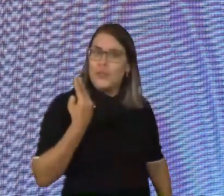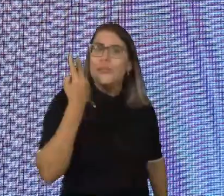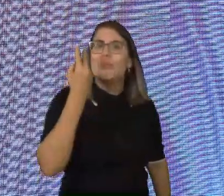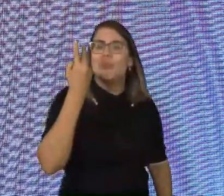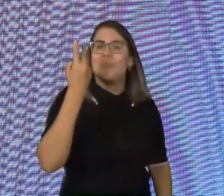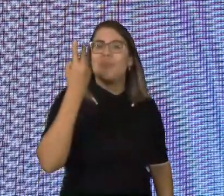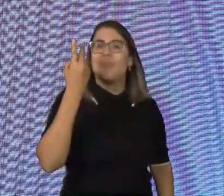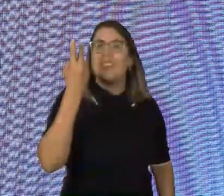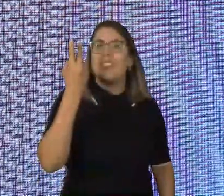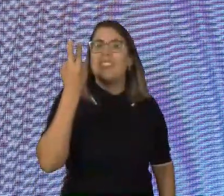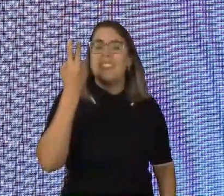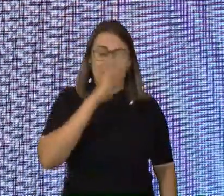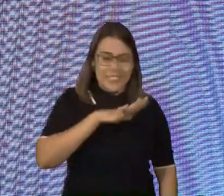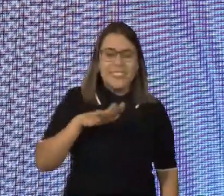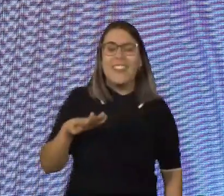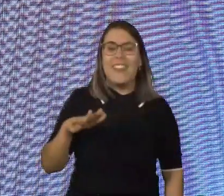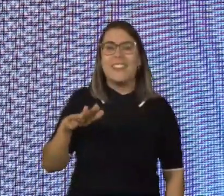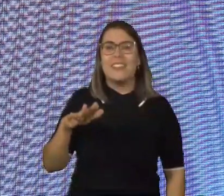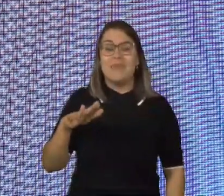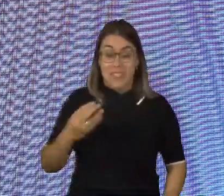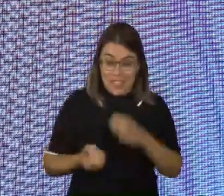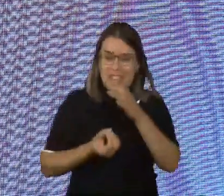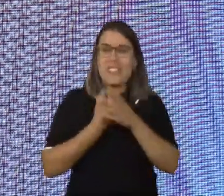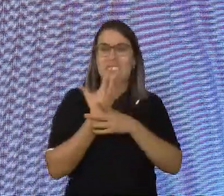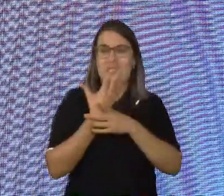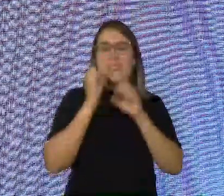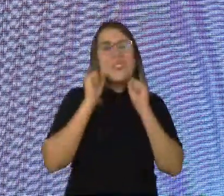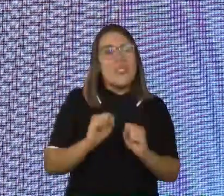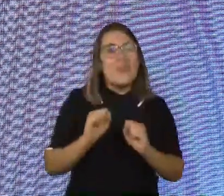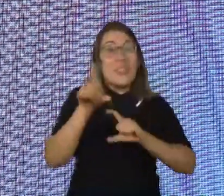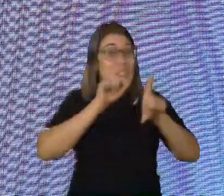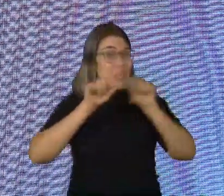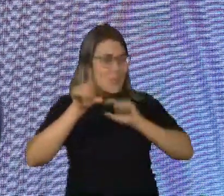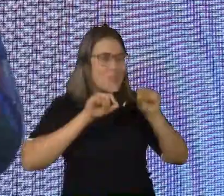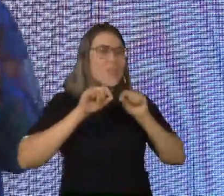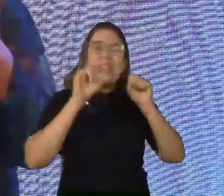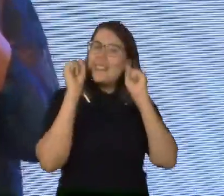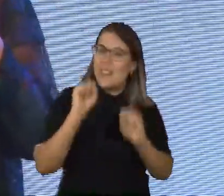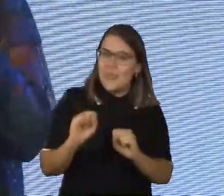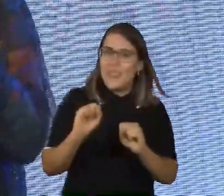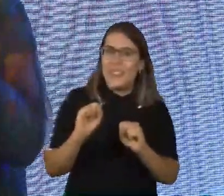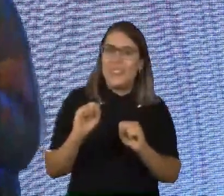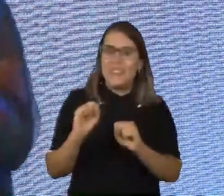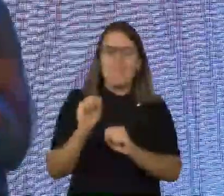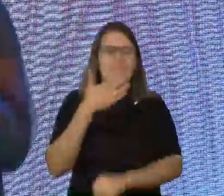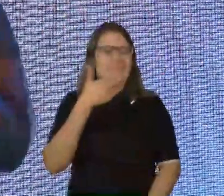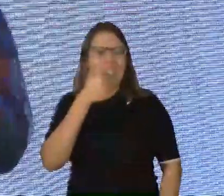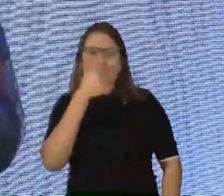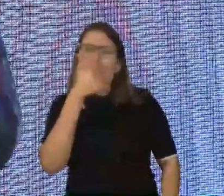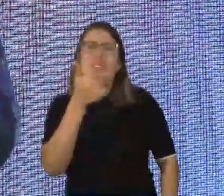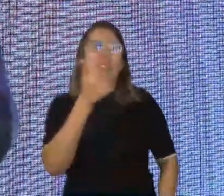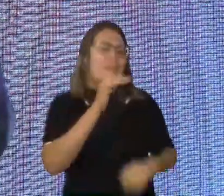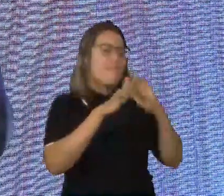que sejam crianças criativas, que possam fazer escolhas, que cresçam no seu melhor potencial